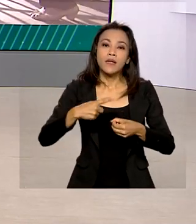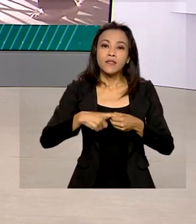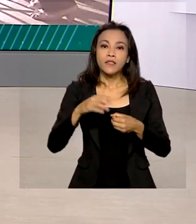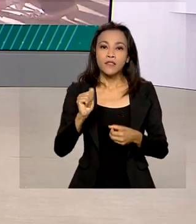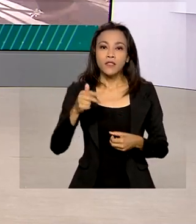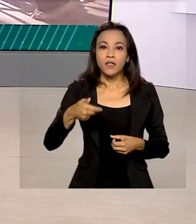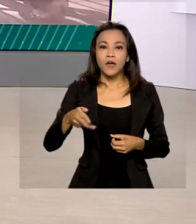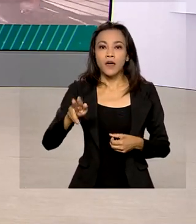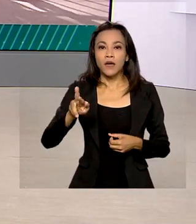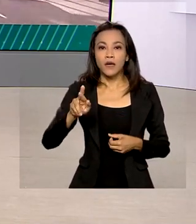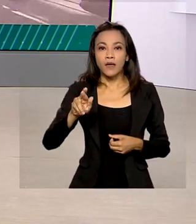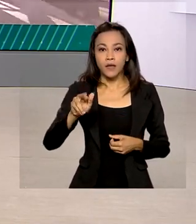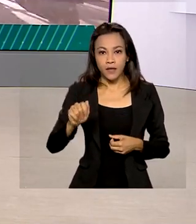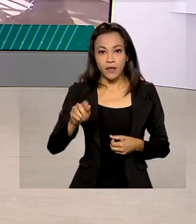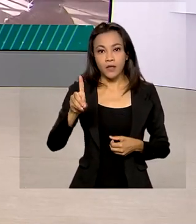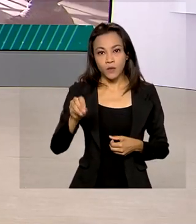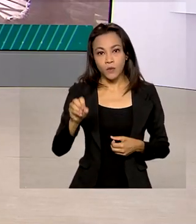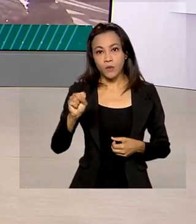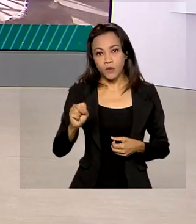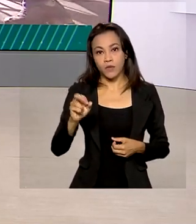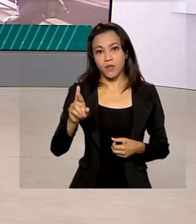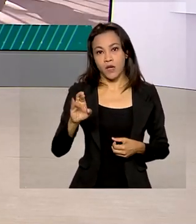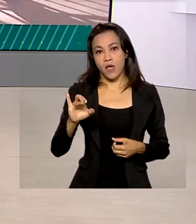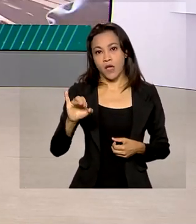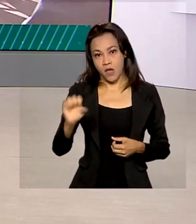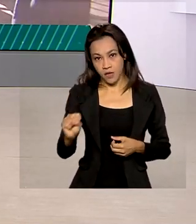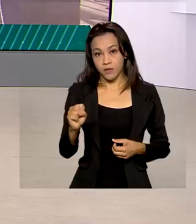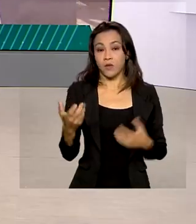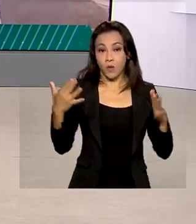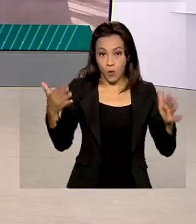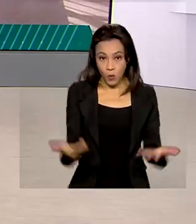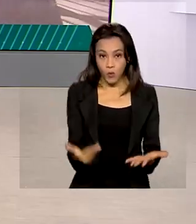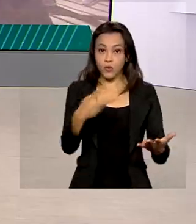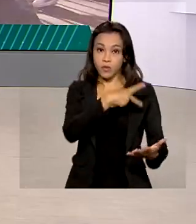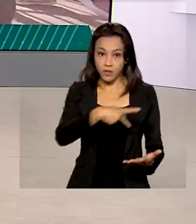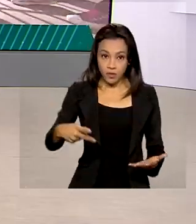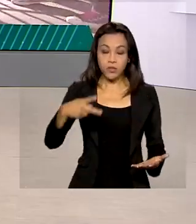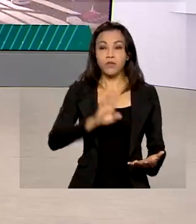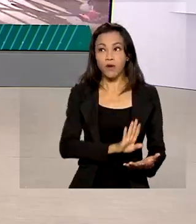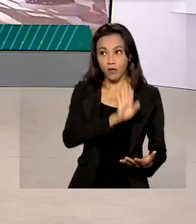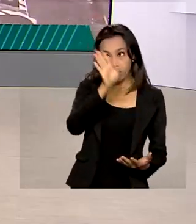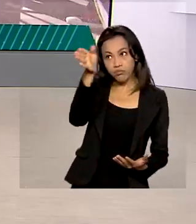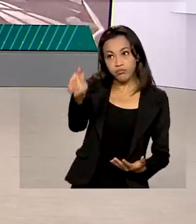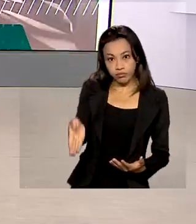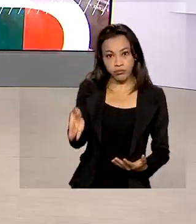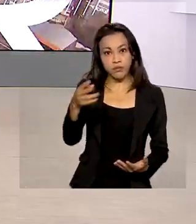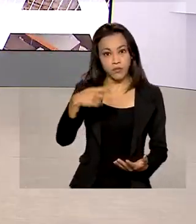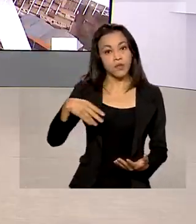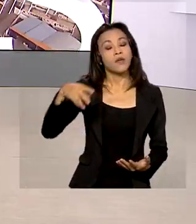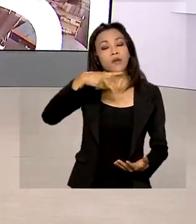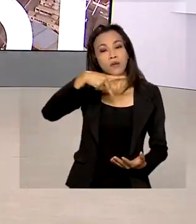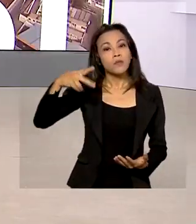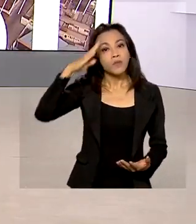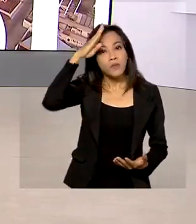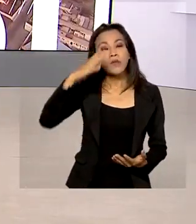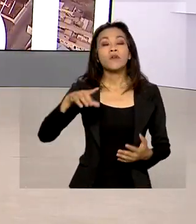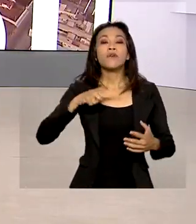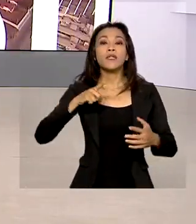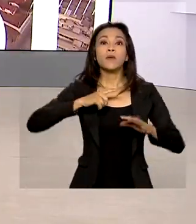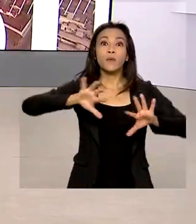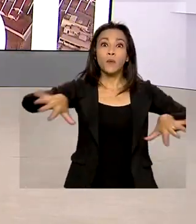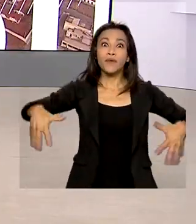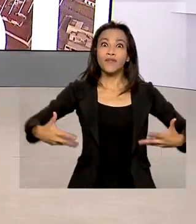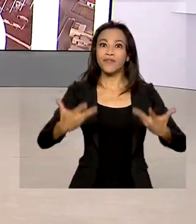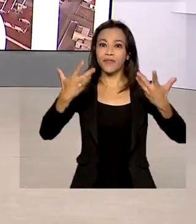governador do Rio de Janeiro, Cláudio Castro. Hoje, o presidente vai à cidade do Rio, onde irá assistir um evento no Cristo Redentor,